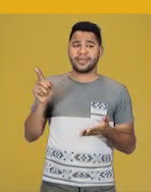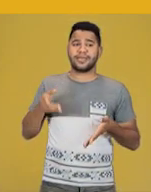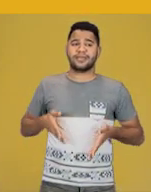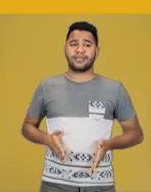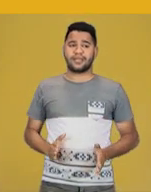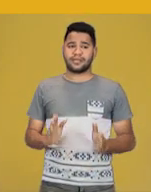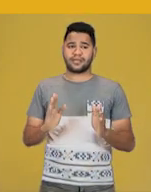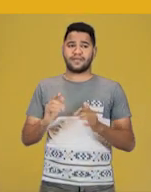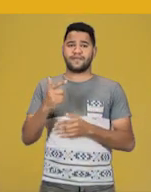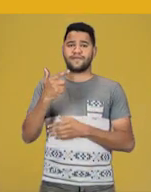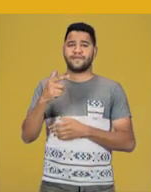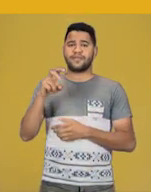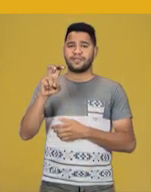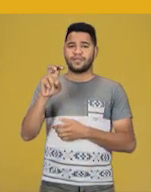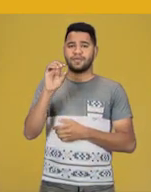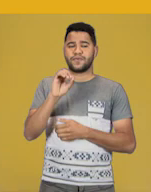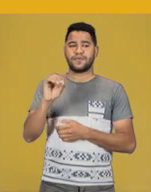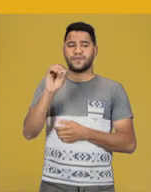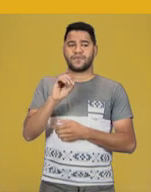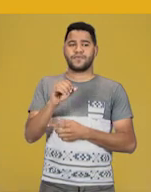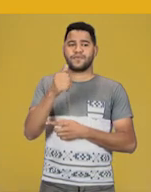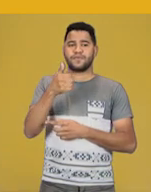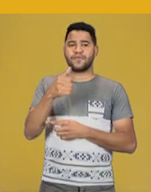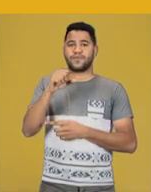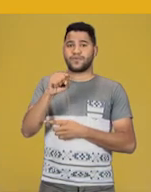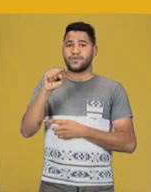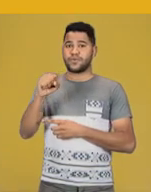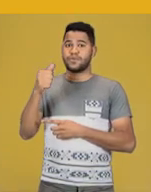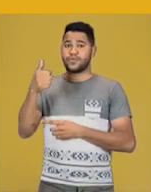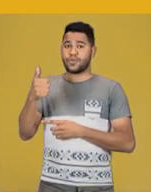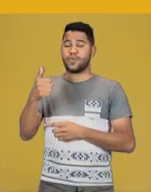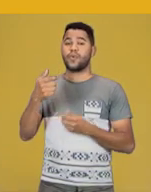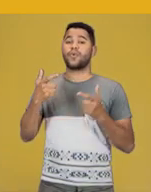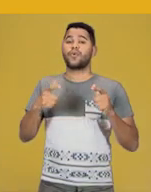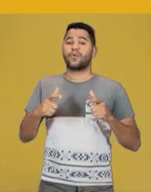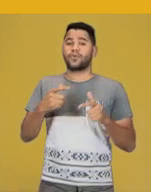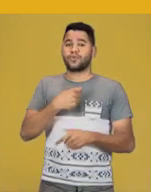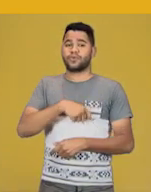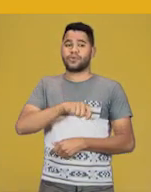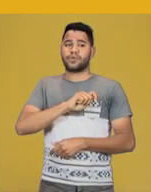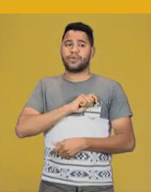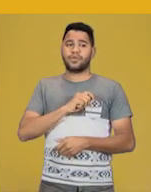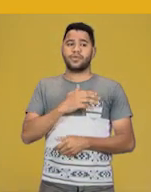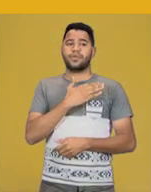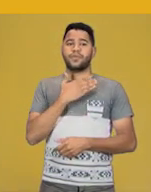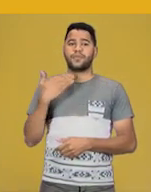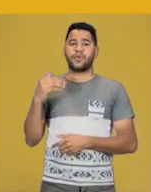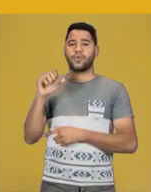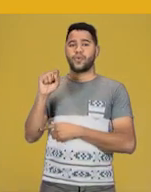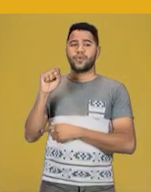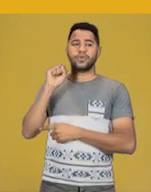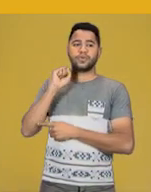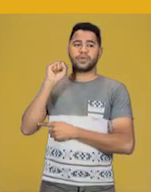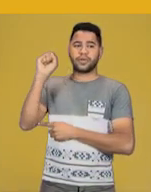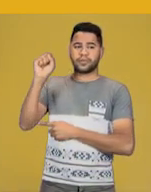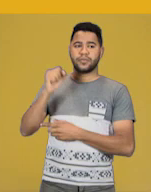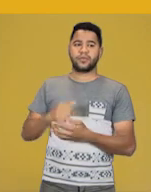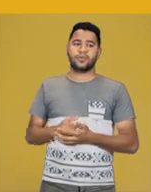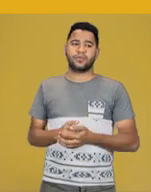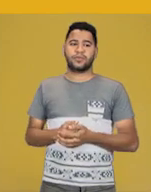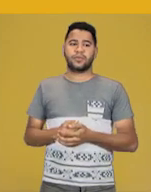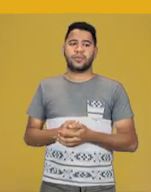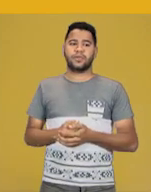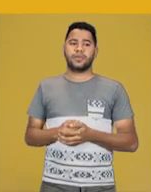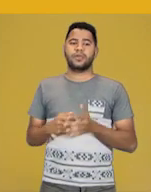em 25 de outubro de 1881 na Espanha. E faleceu em 8 de abril. Seus anos